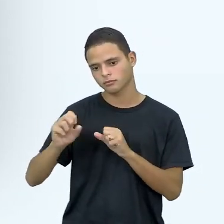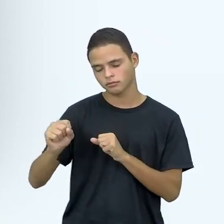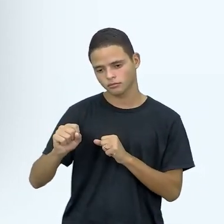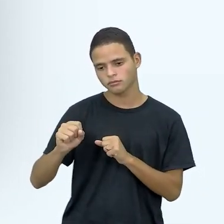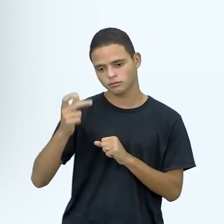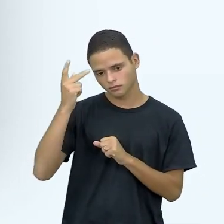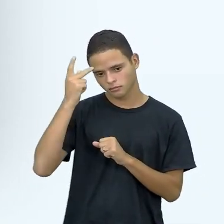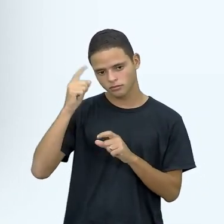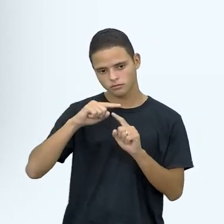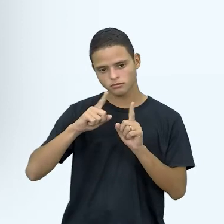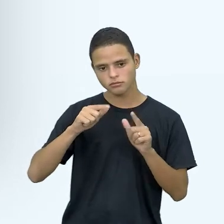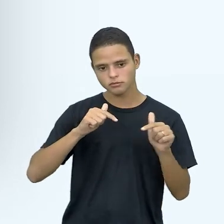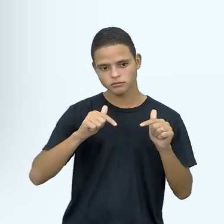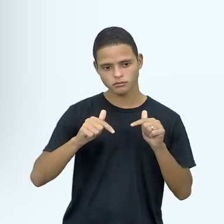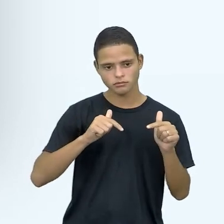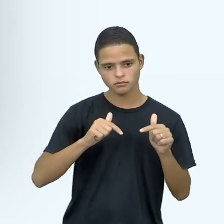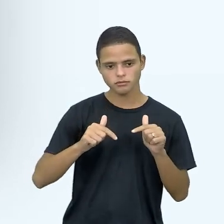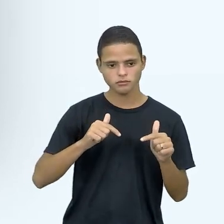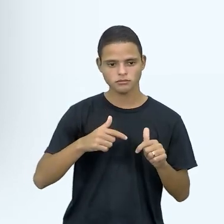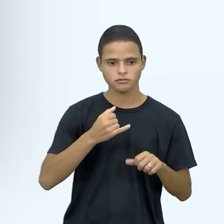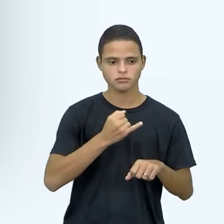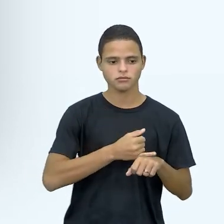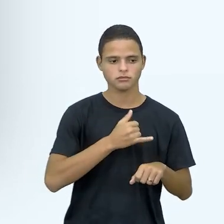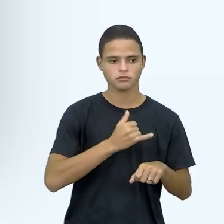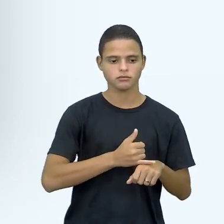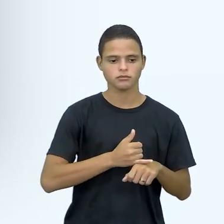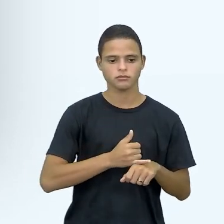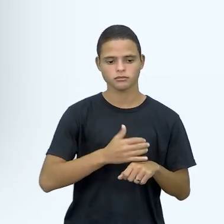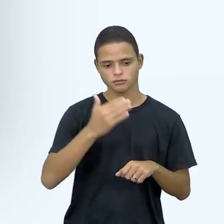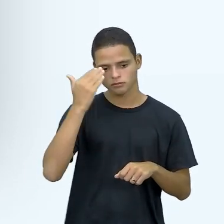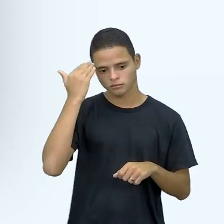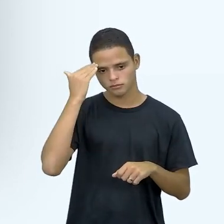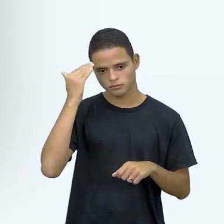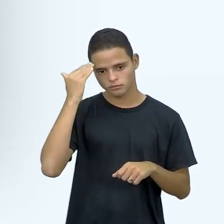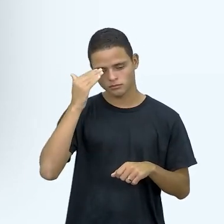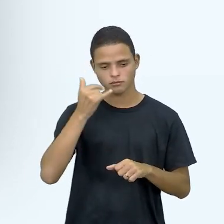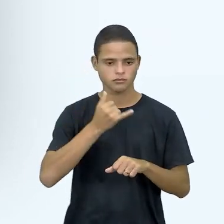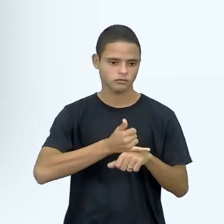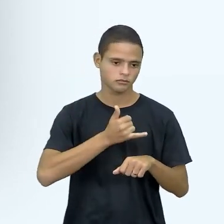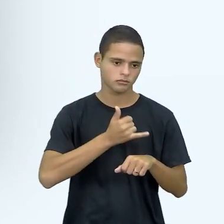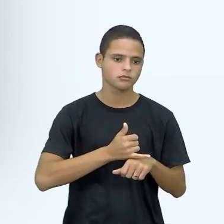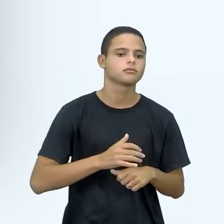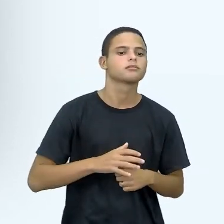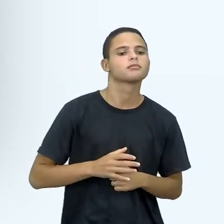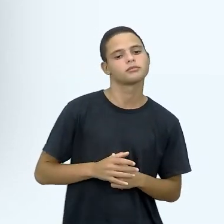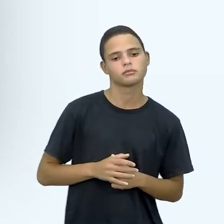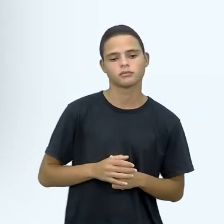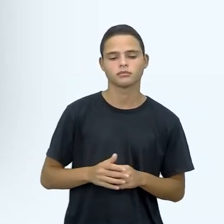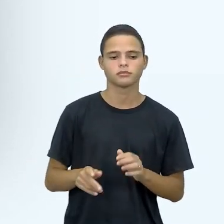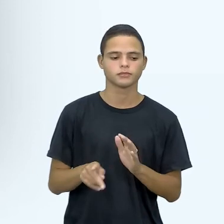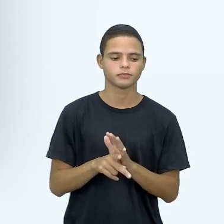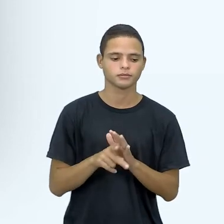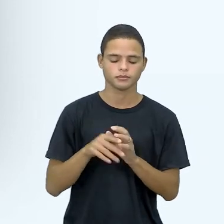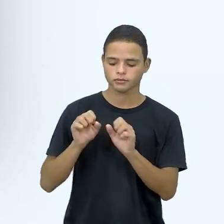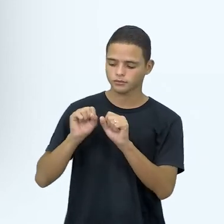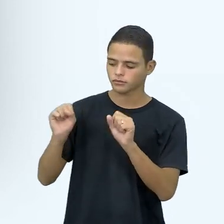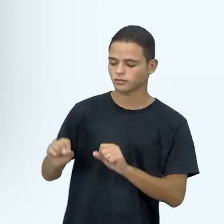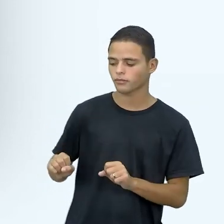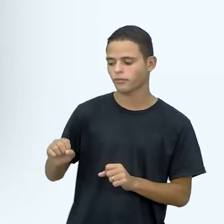mas trabalhava com fármacos de ferro, né, eu entendia como o ferro tinha que ser liberado em sistemas biológicos, né,